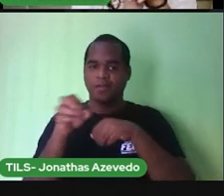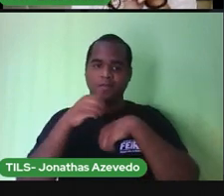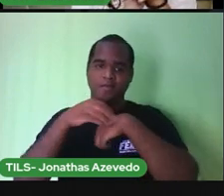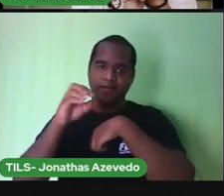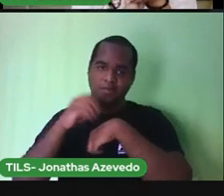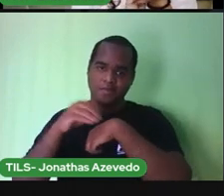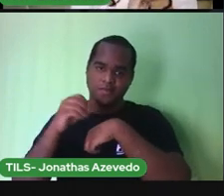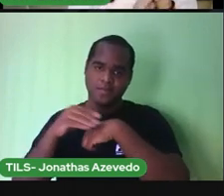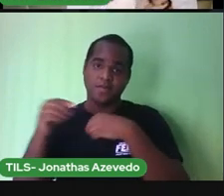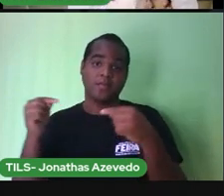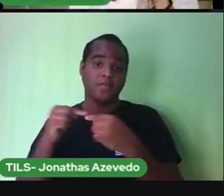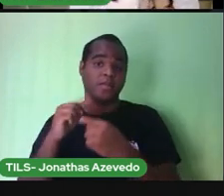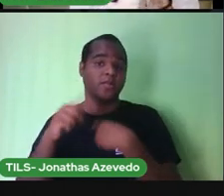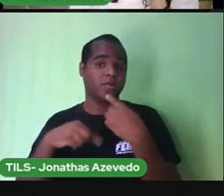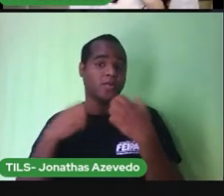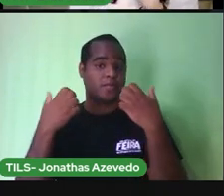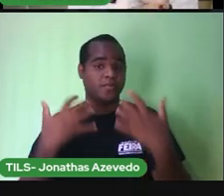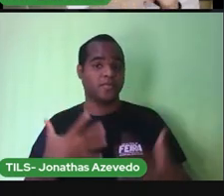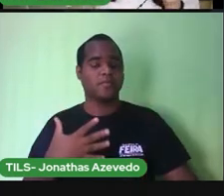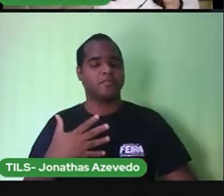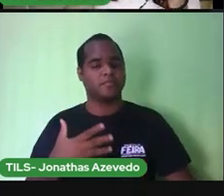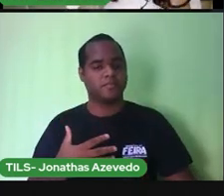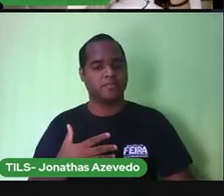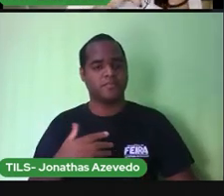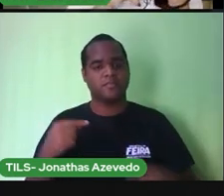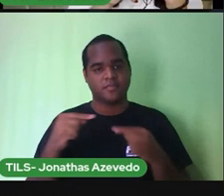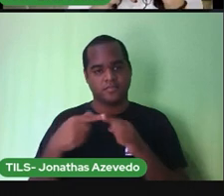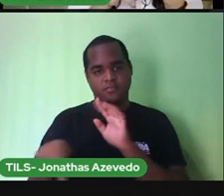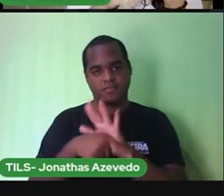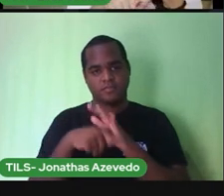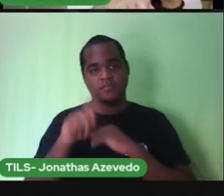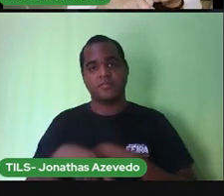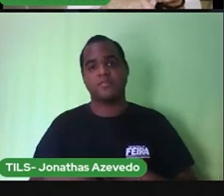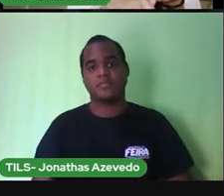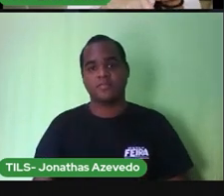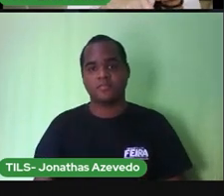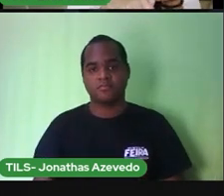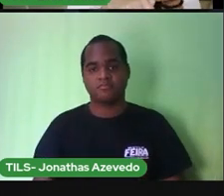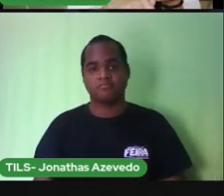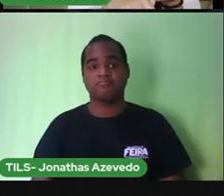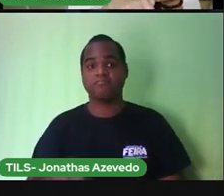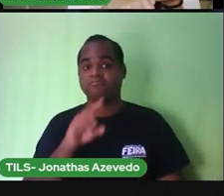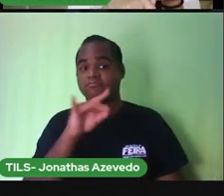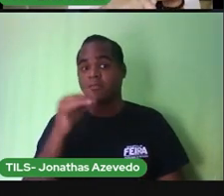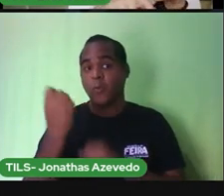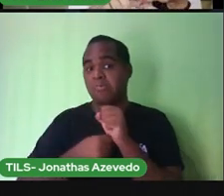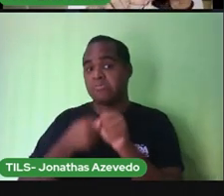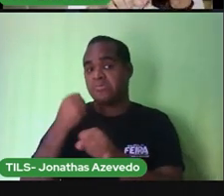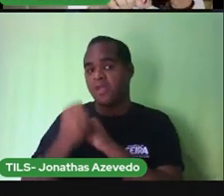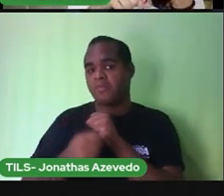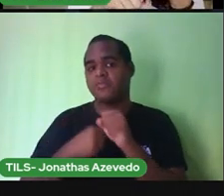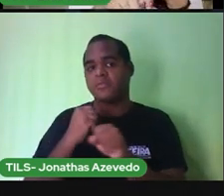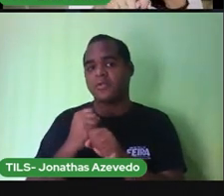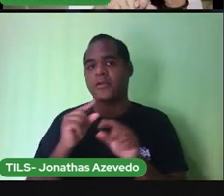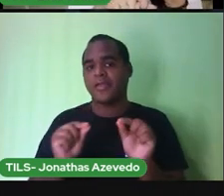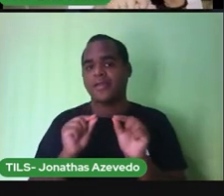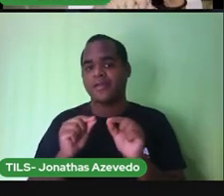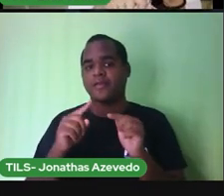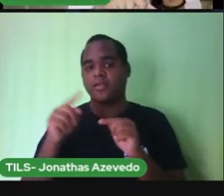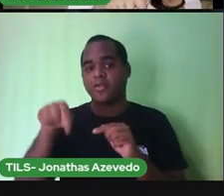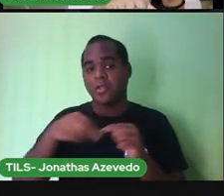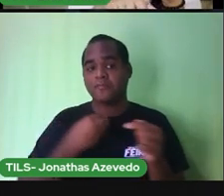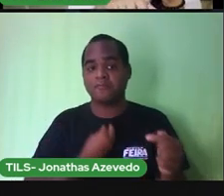do que você tem que fazer está nele. Quais são as estações do ano? Em qual